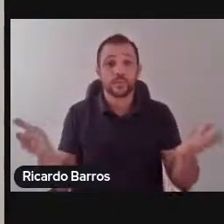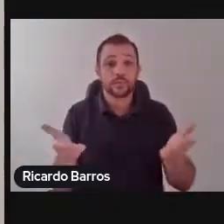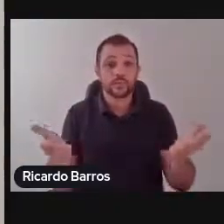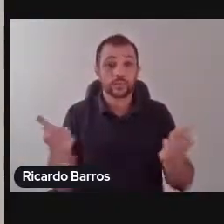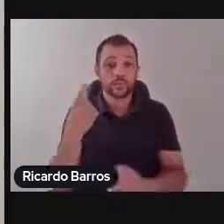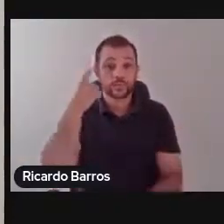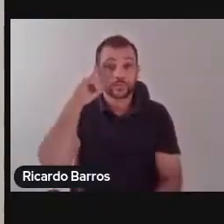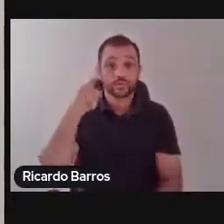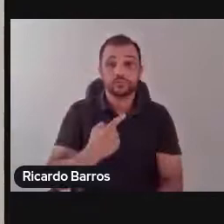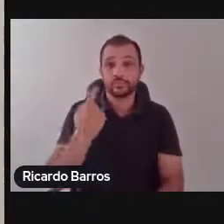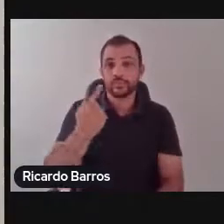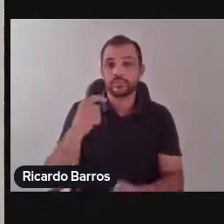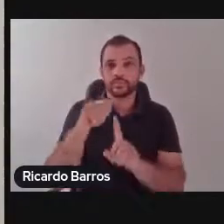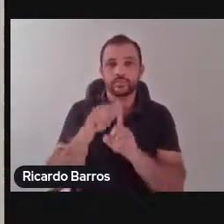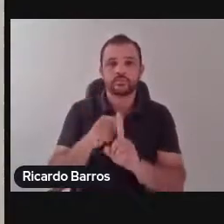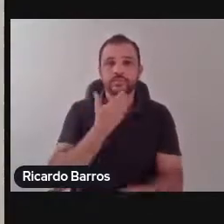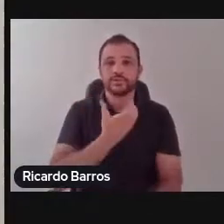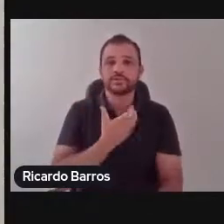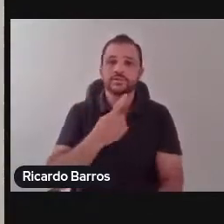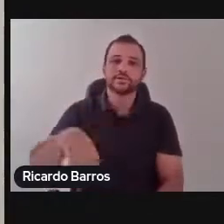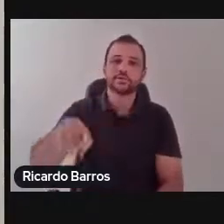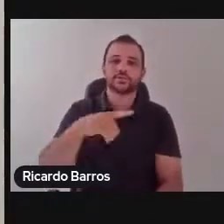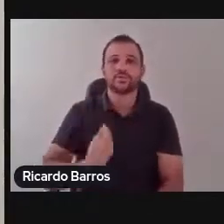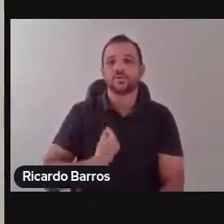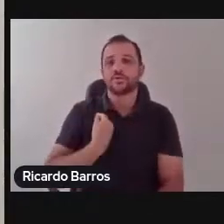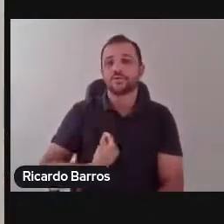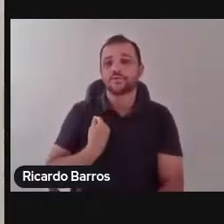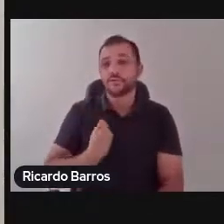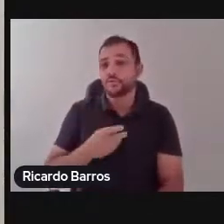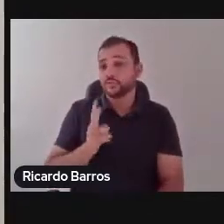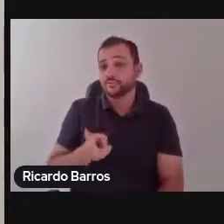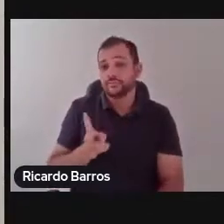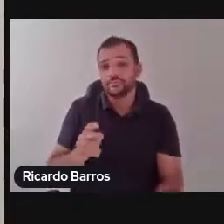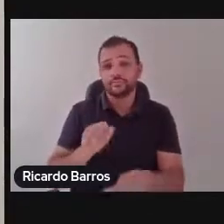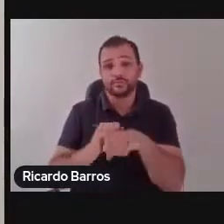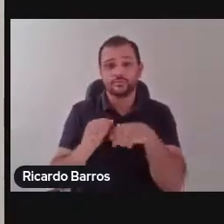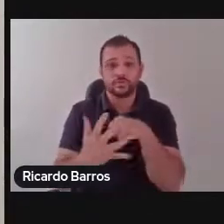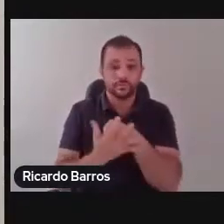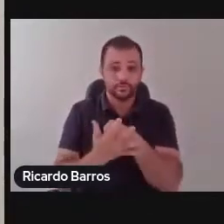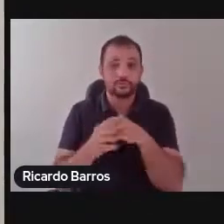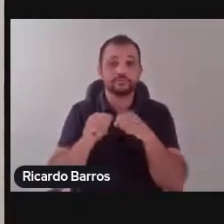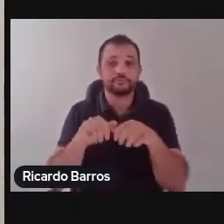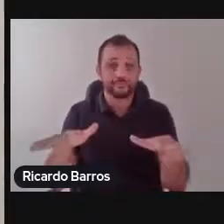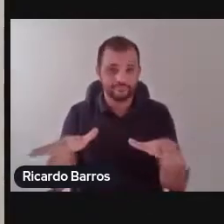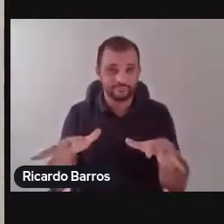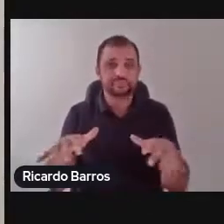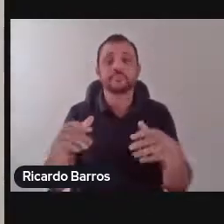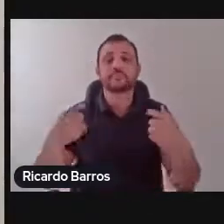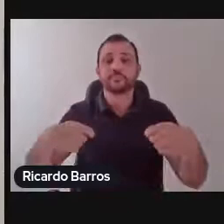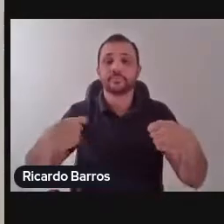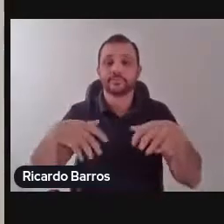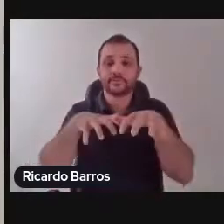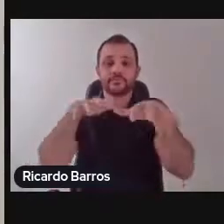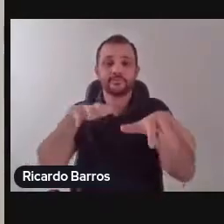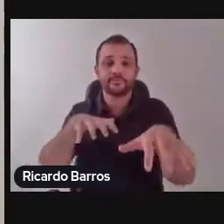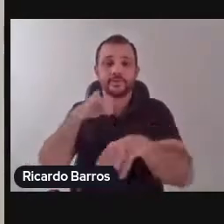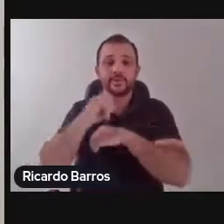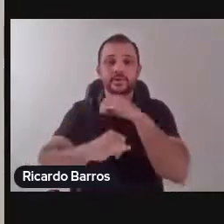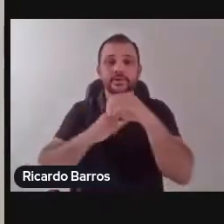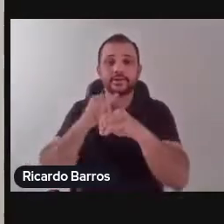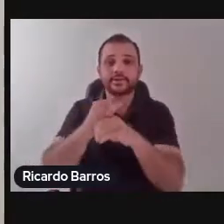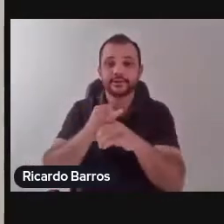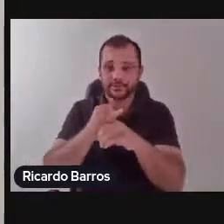ainda no contexto da pandemia, de hiperconectividade, eu quero, então, cumprimentar todas e todos, quero cumprimentar todo o nosso corpo